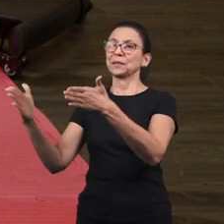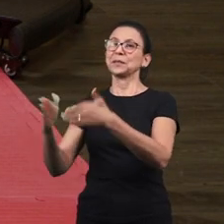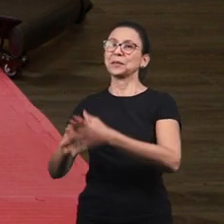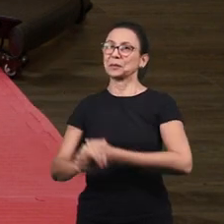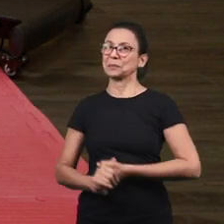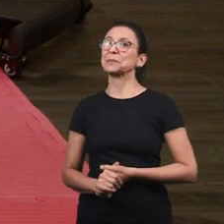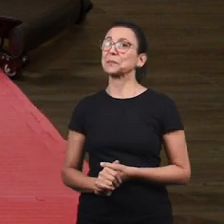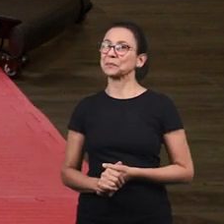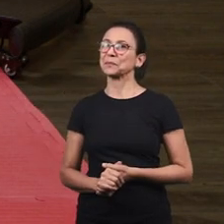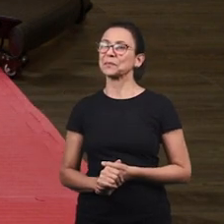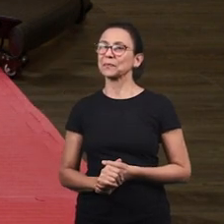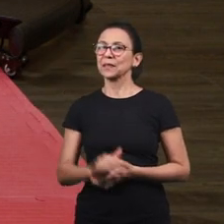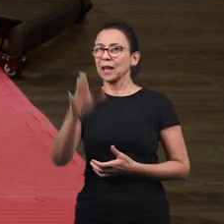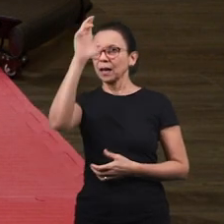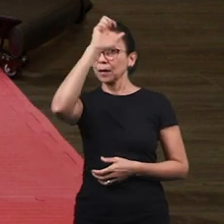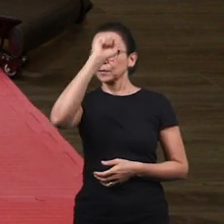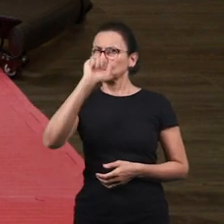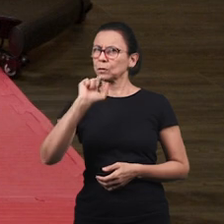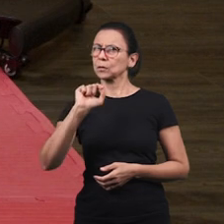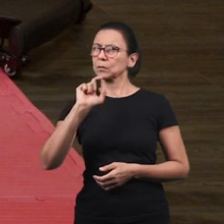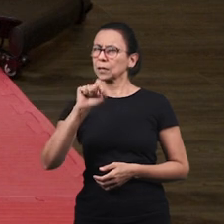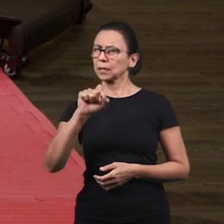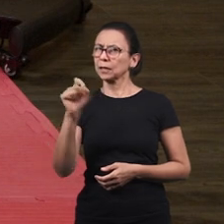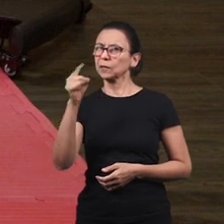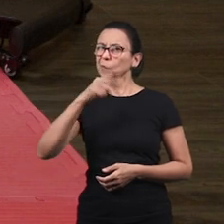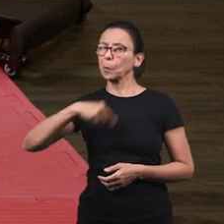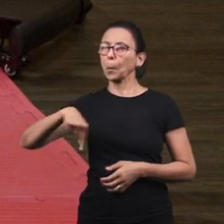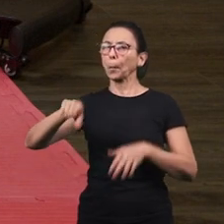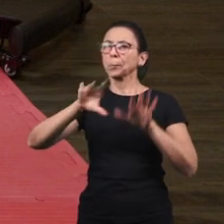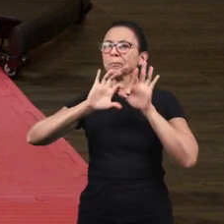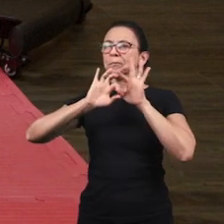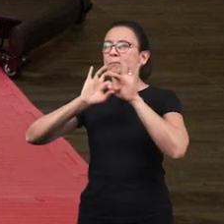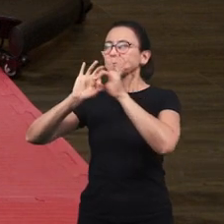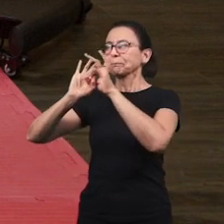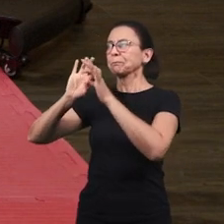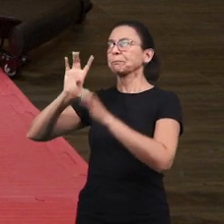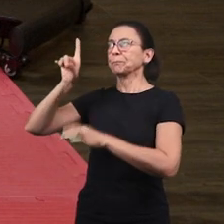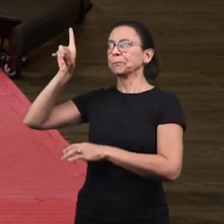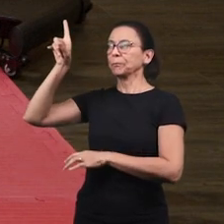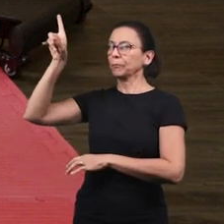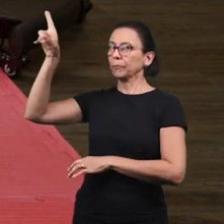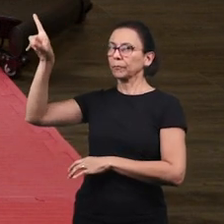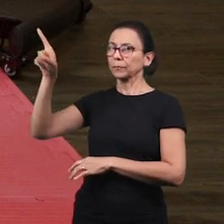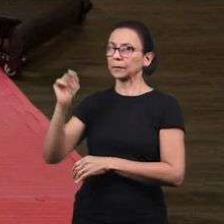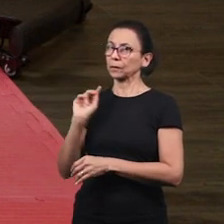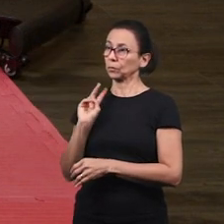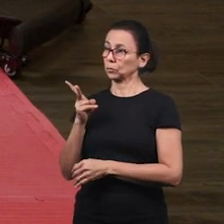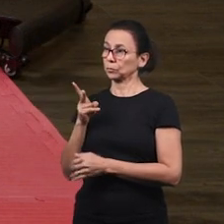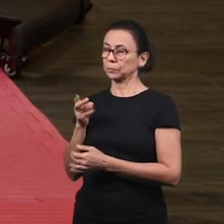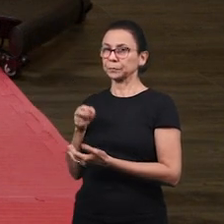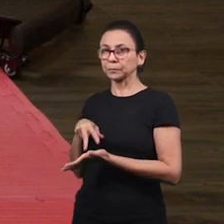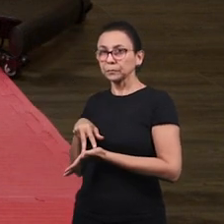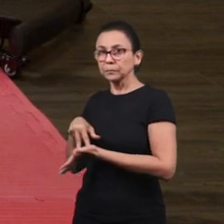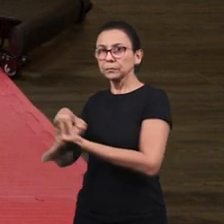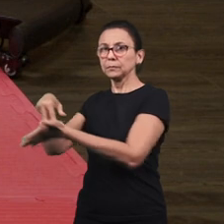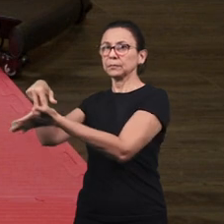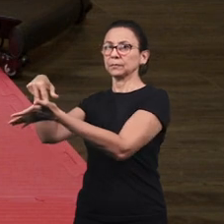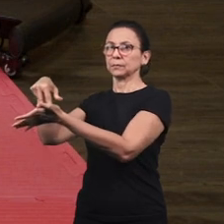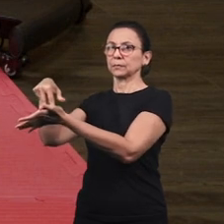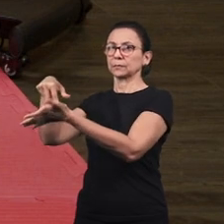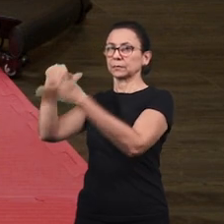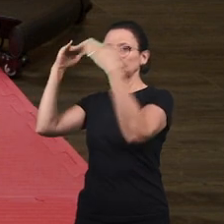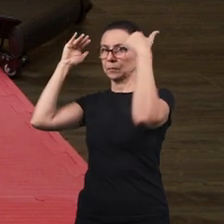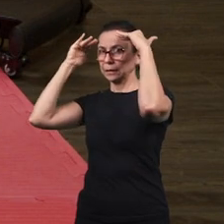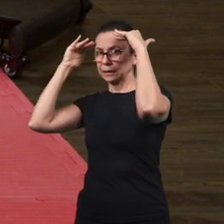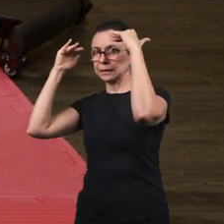andamos com Deus Mas para continuar neste caminho Deus quer que a gente ouve a sua voz Ouça a sua